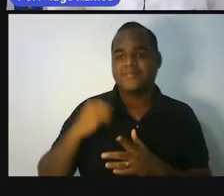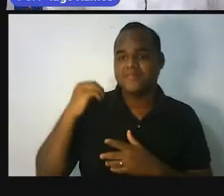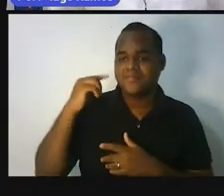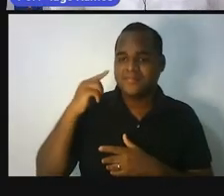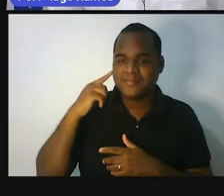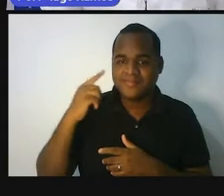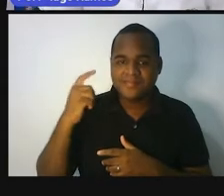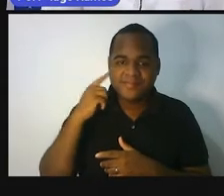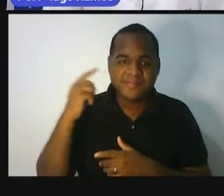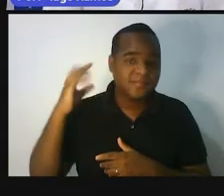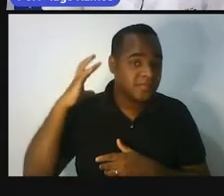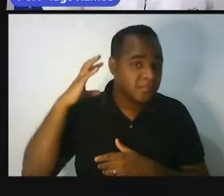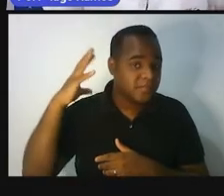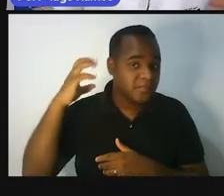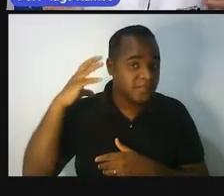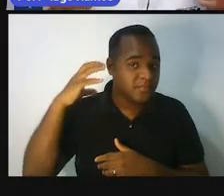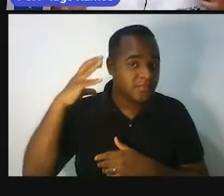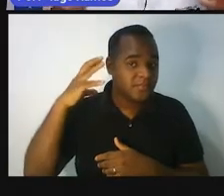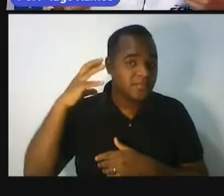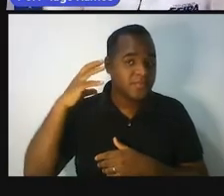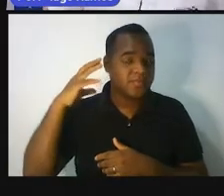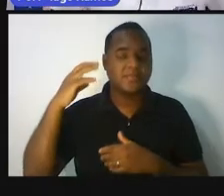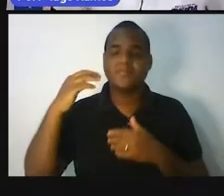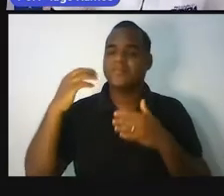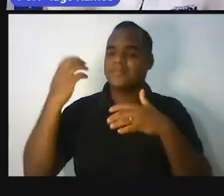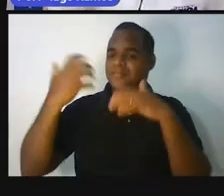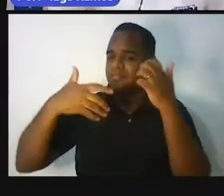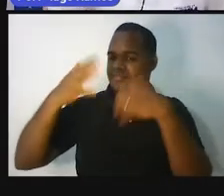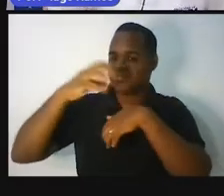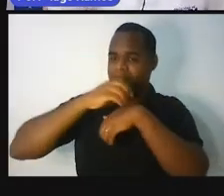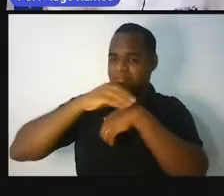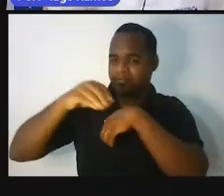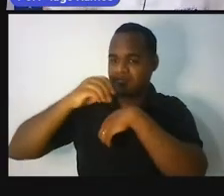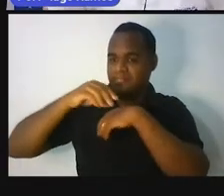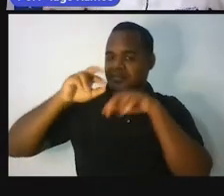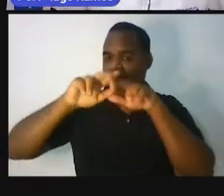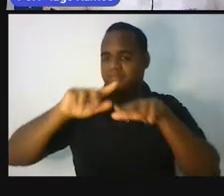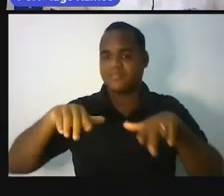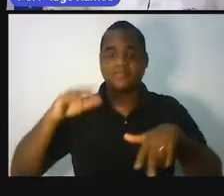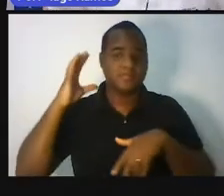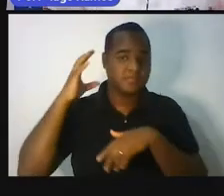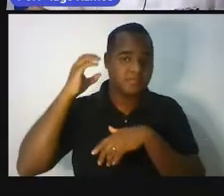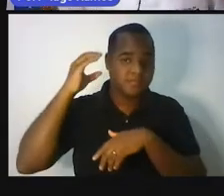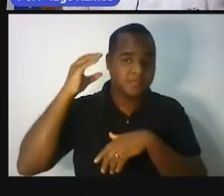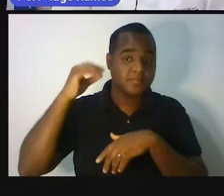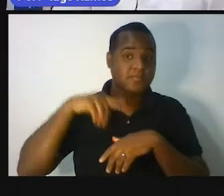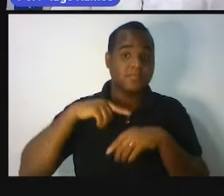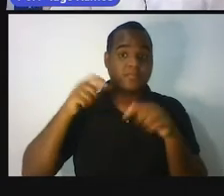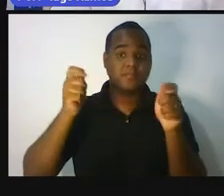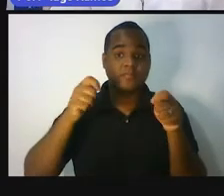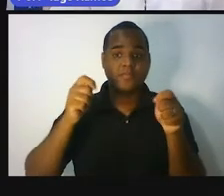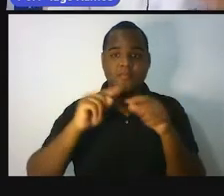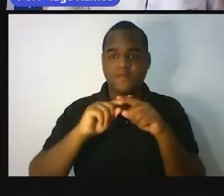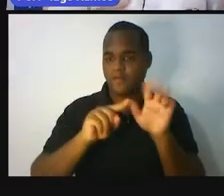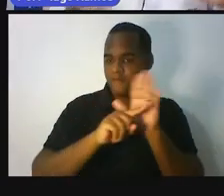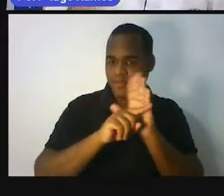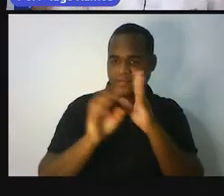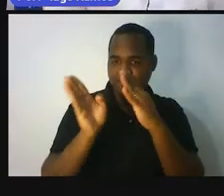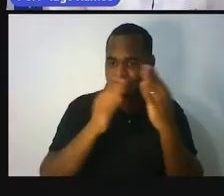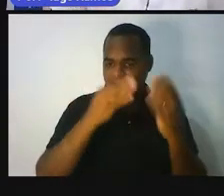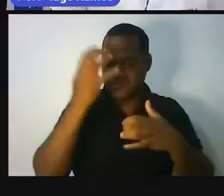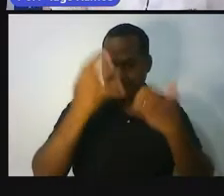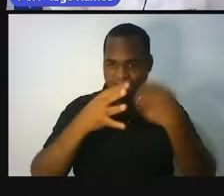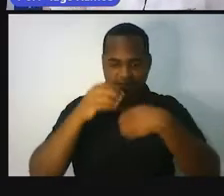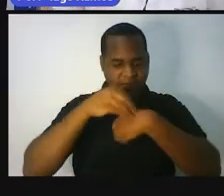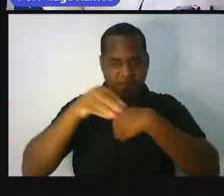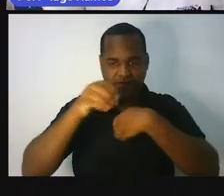formato, é uma forma de transmitir conteúdo através de áudio, a gente não tem o vídeo, transmissão